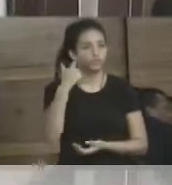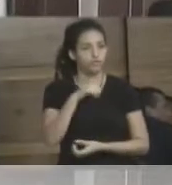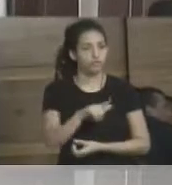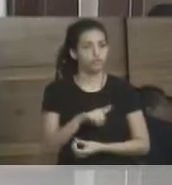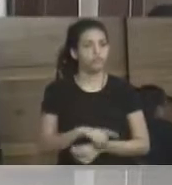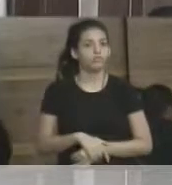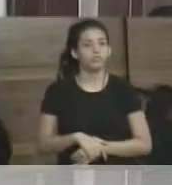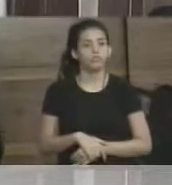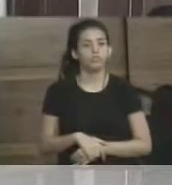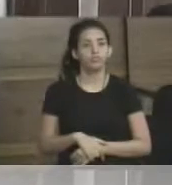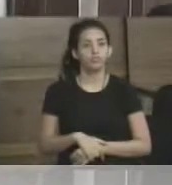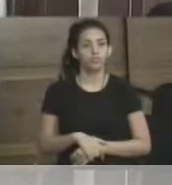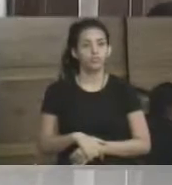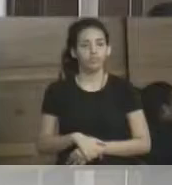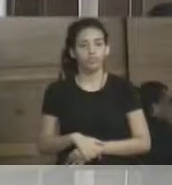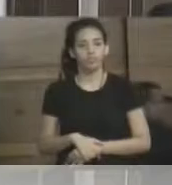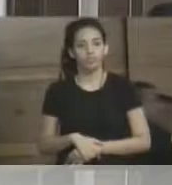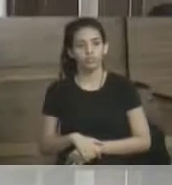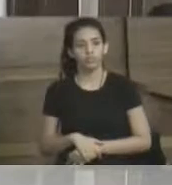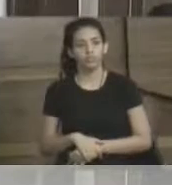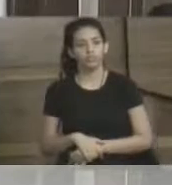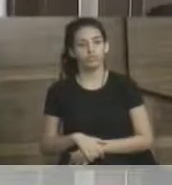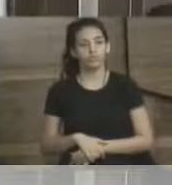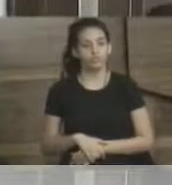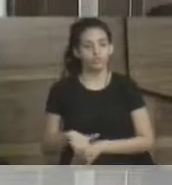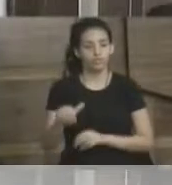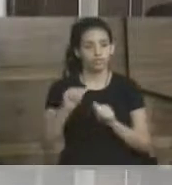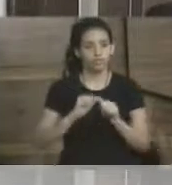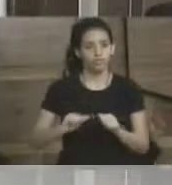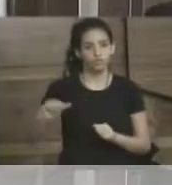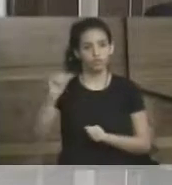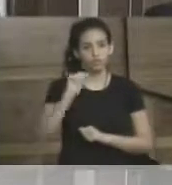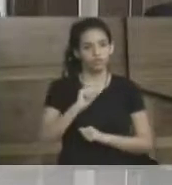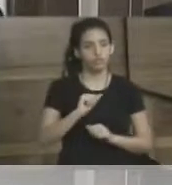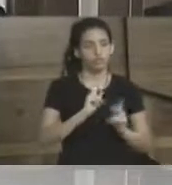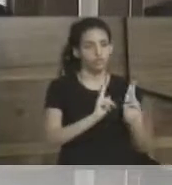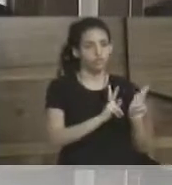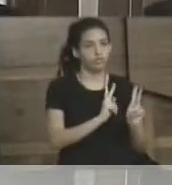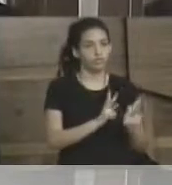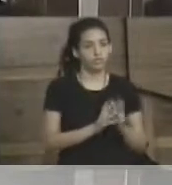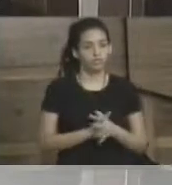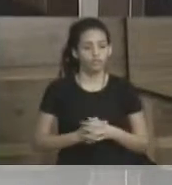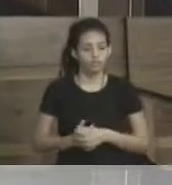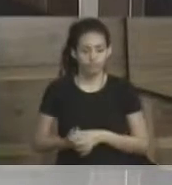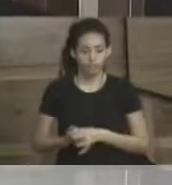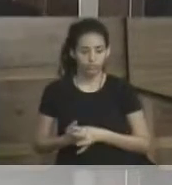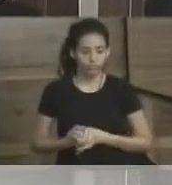fora feito no último ano com essa Associação de Produtores Rurais do Parque Mambucaba.